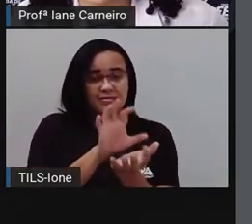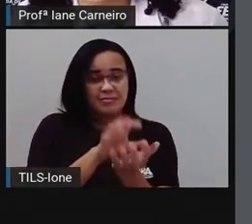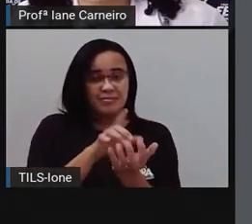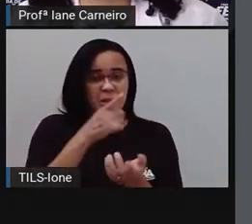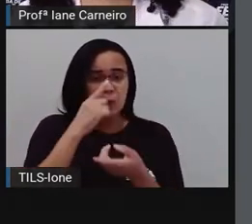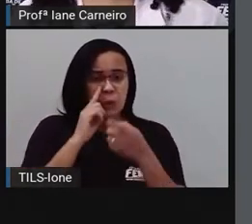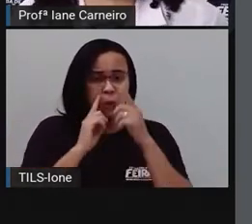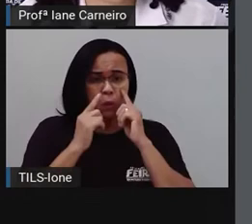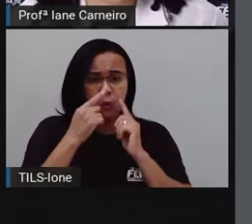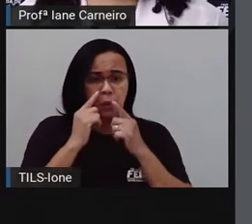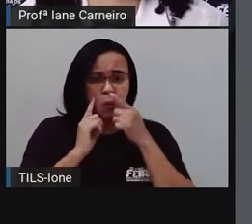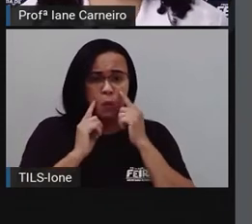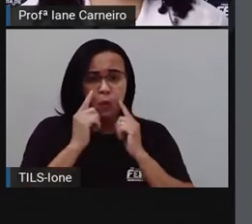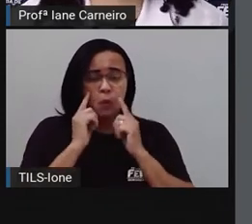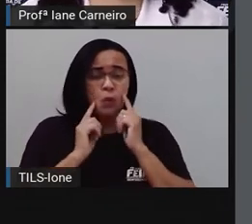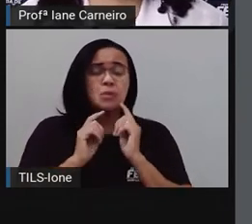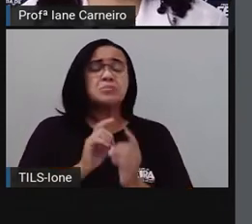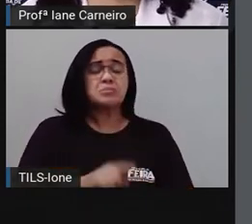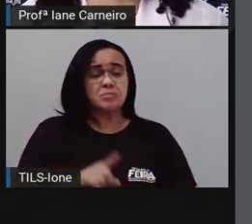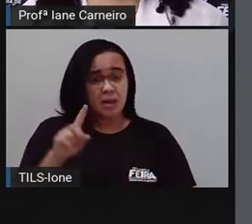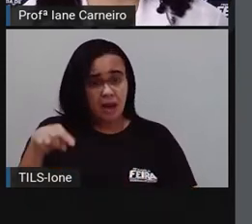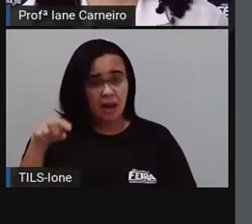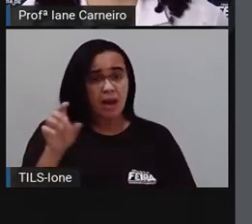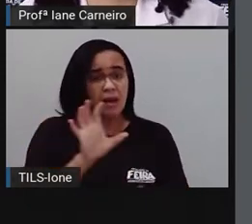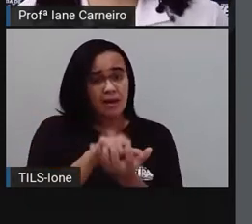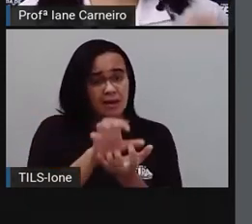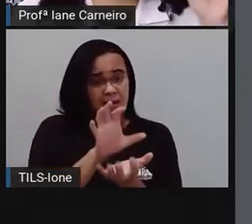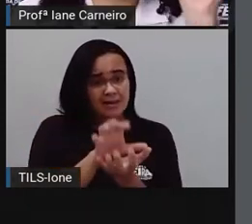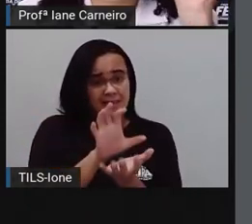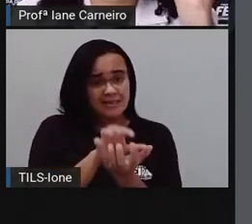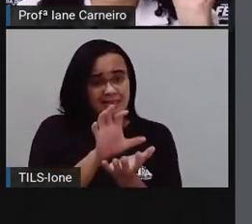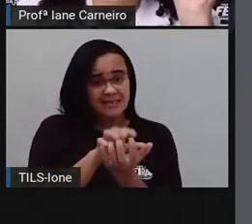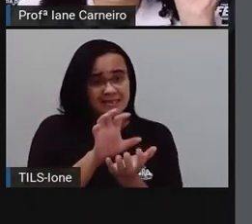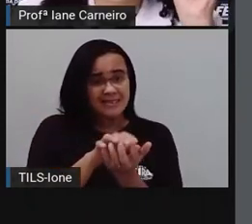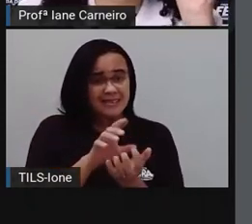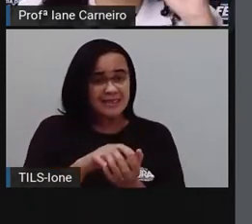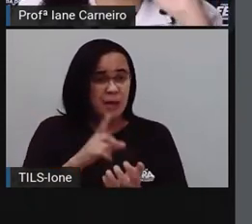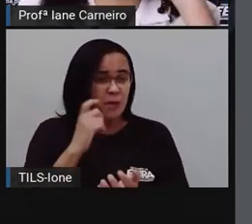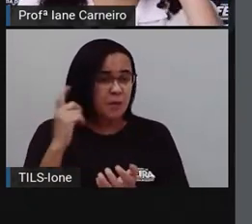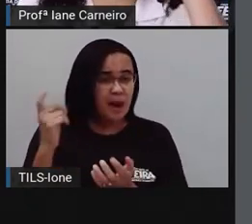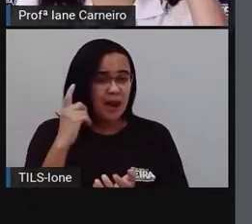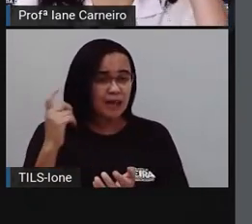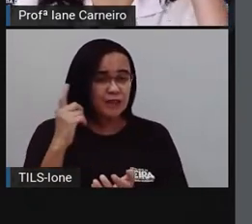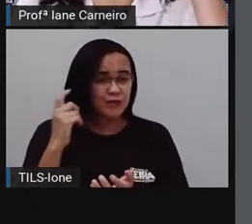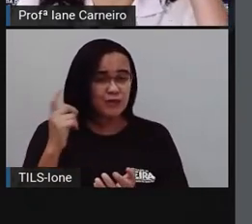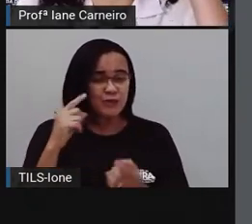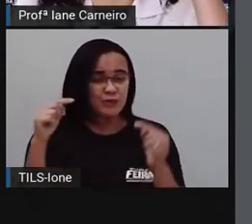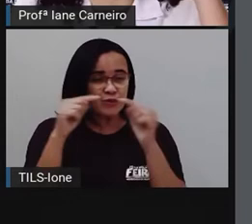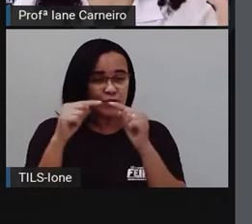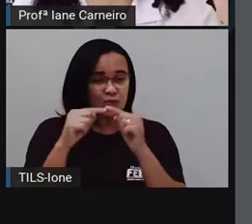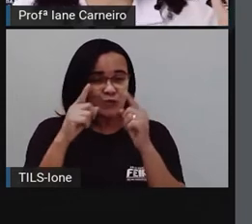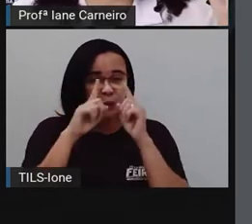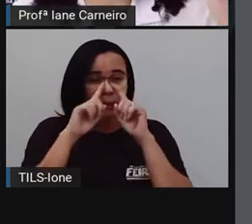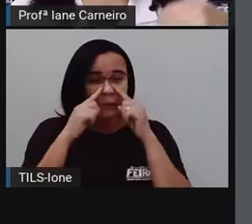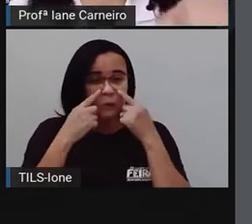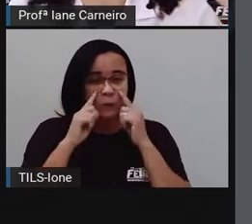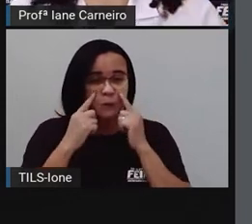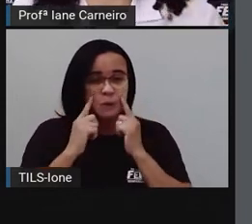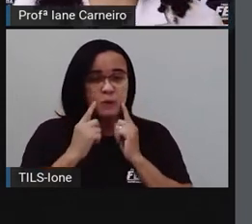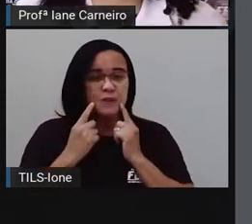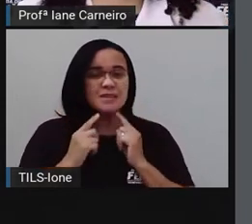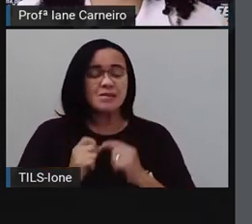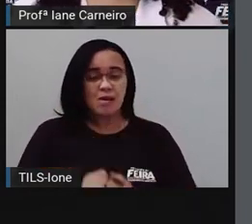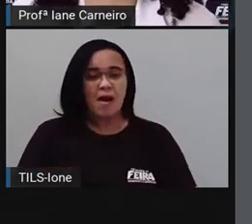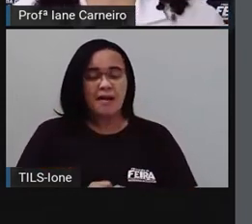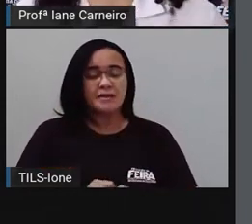chorar. Vocês sabiam? O jacaré chora. Ele faz uma zoadinha bem assim, pequenininha. E aproveita para lembrar vocês, que se vocês